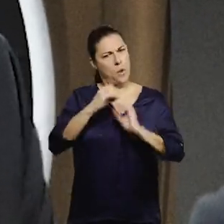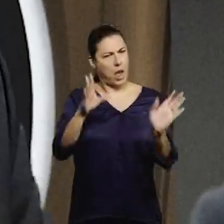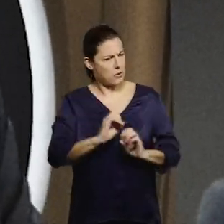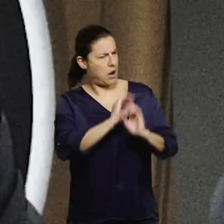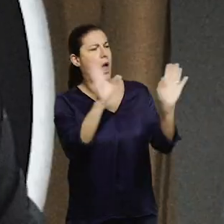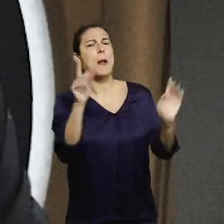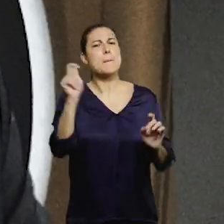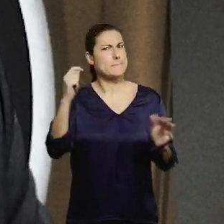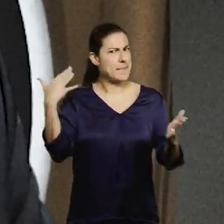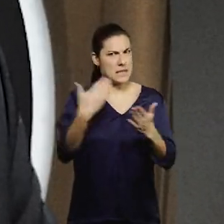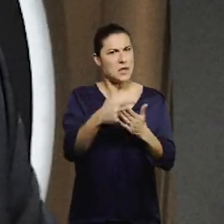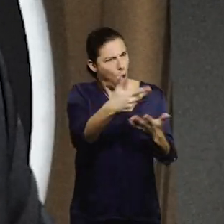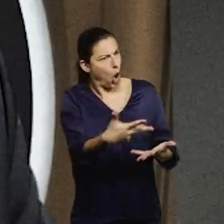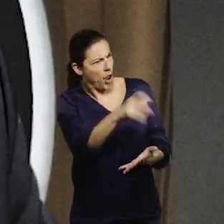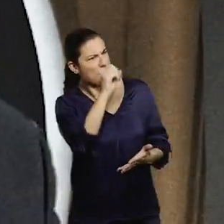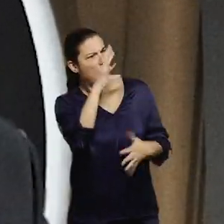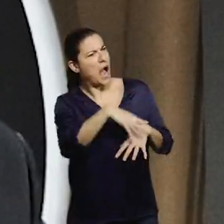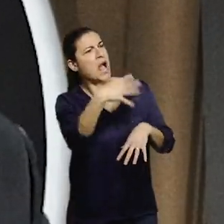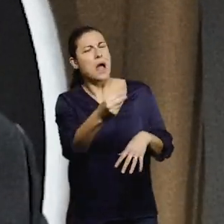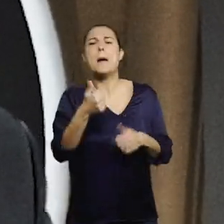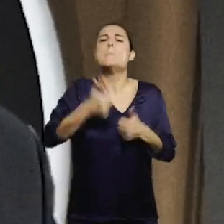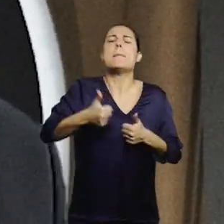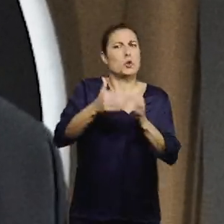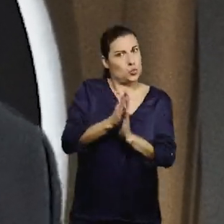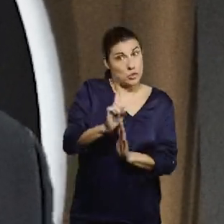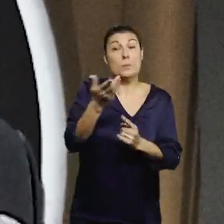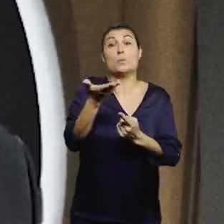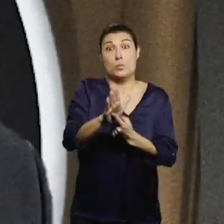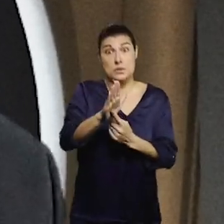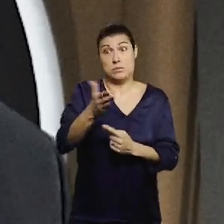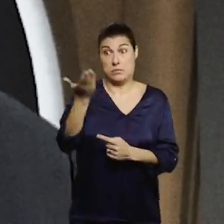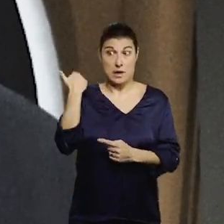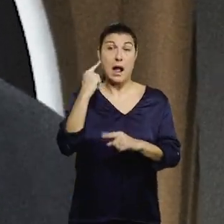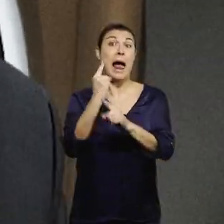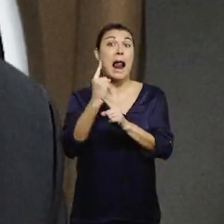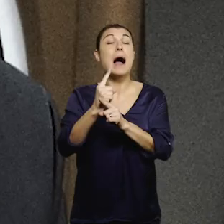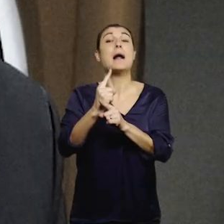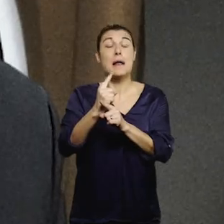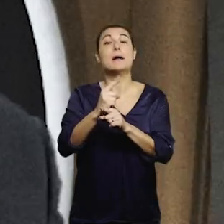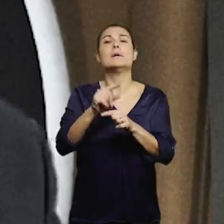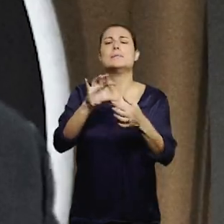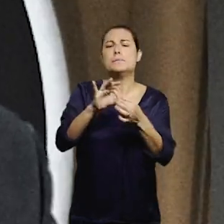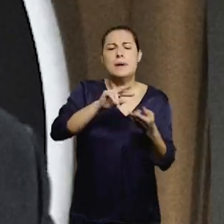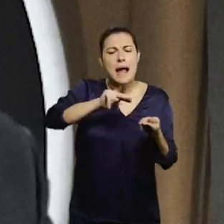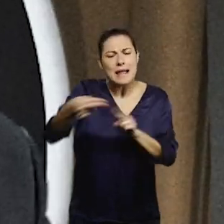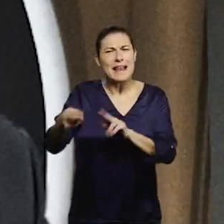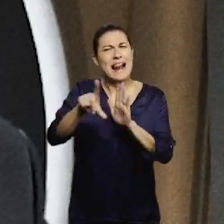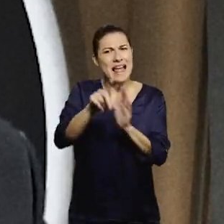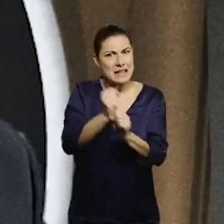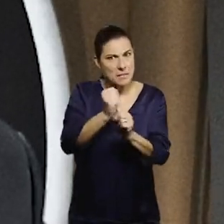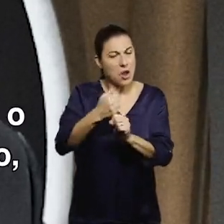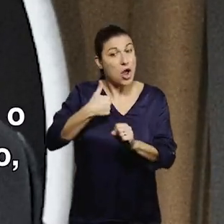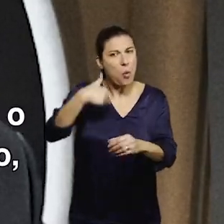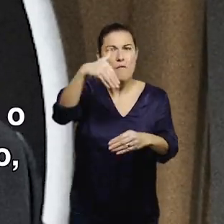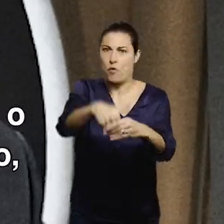sobre essa matéria, ao longo destes meses. Eu dificilmente teria votado a causa de alterações à legislação de trabalho. Isso mesmo